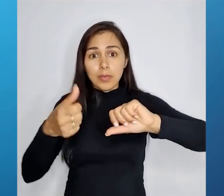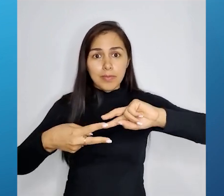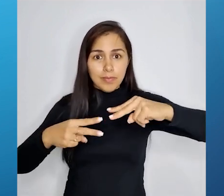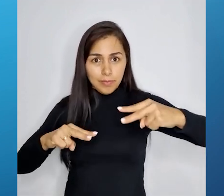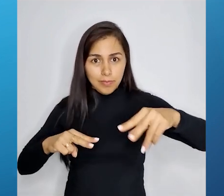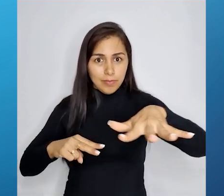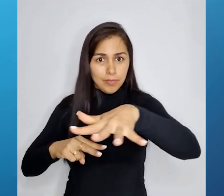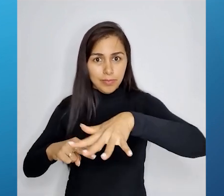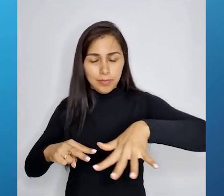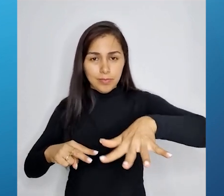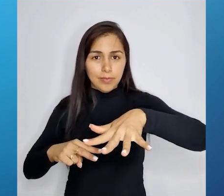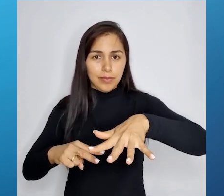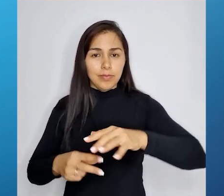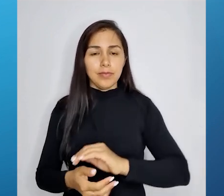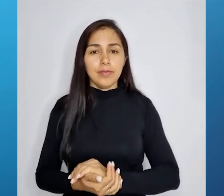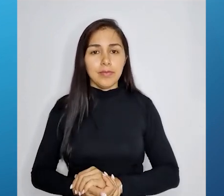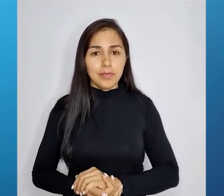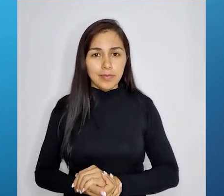biodiversidade da região? Pronto,